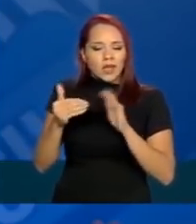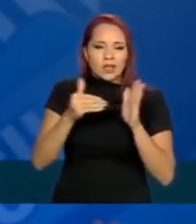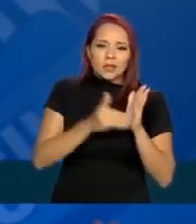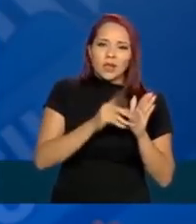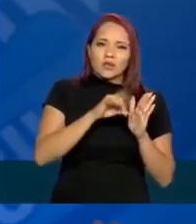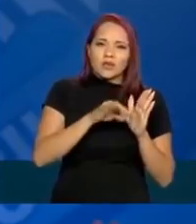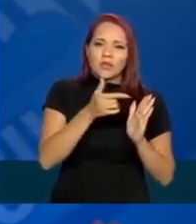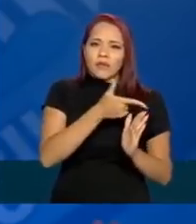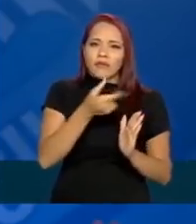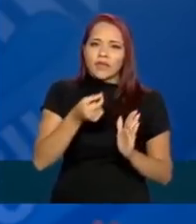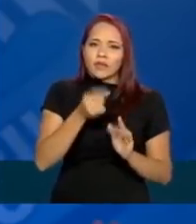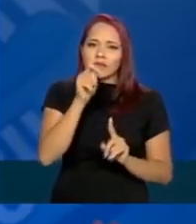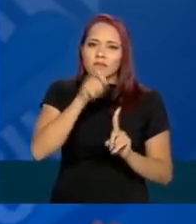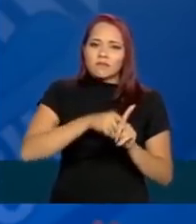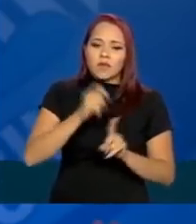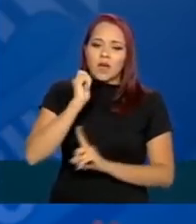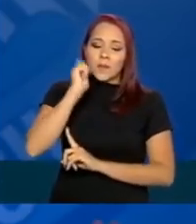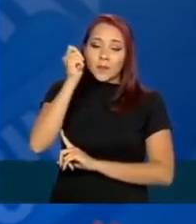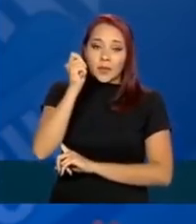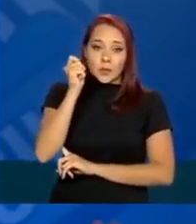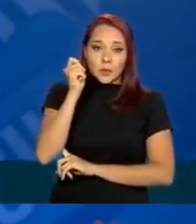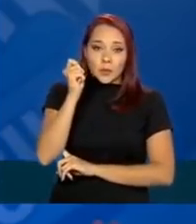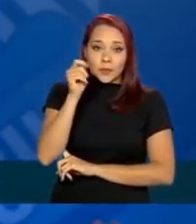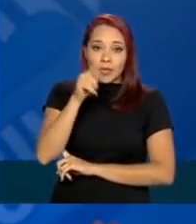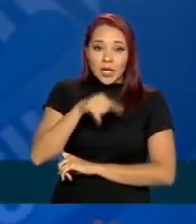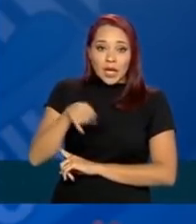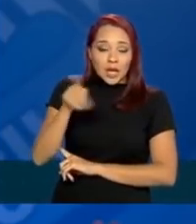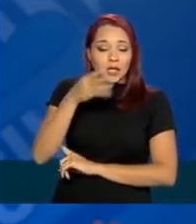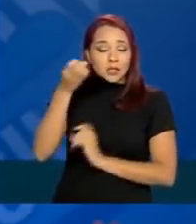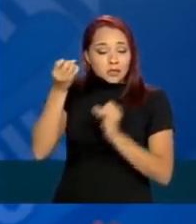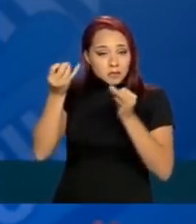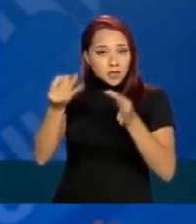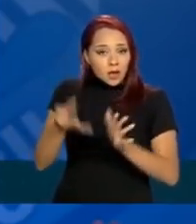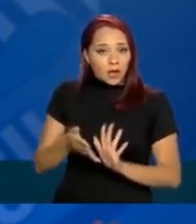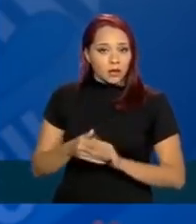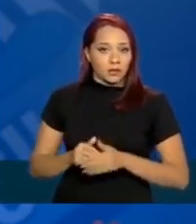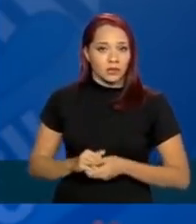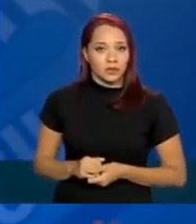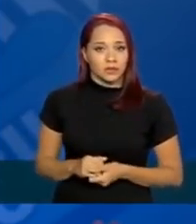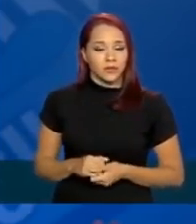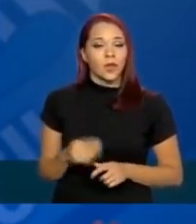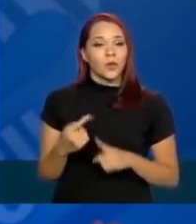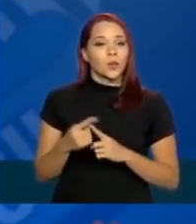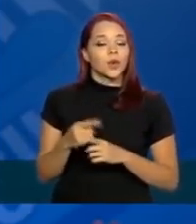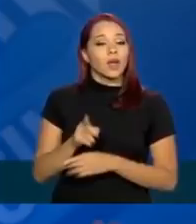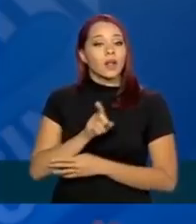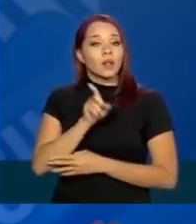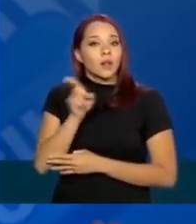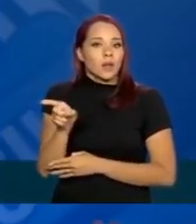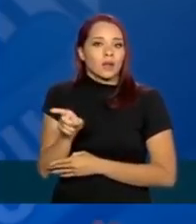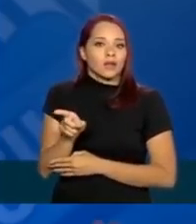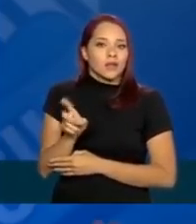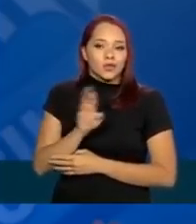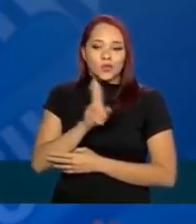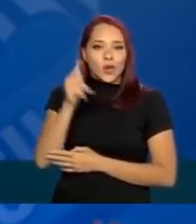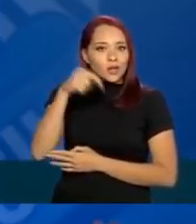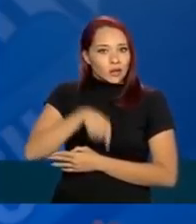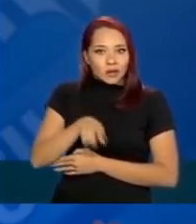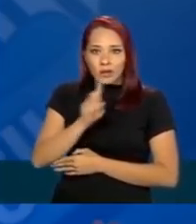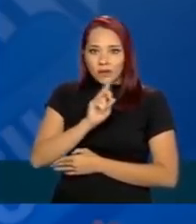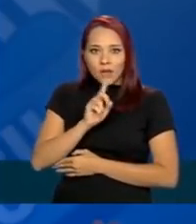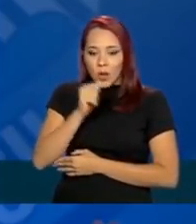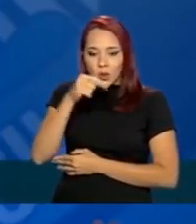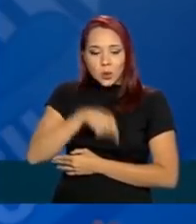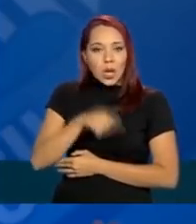20 de abril, ele se posicione, porque é de lá, não vai ser daqui, não vai